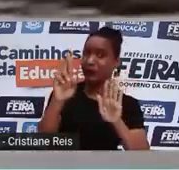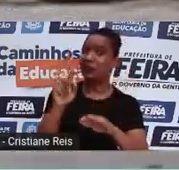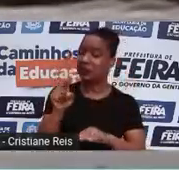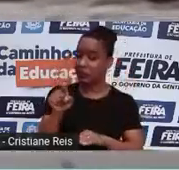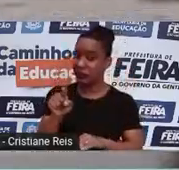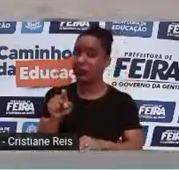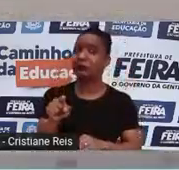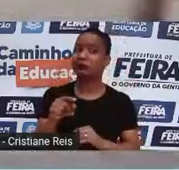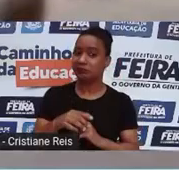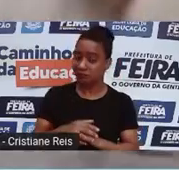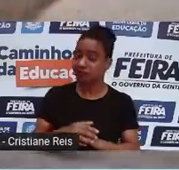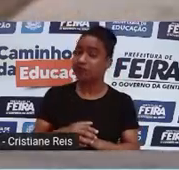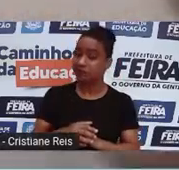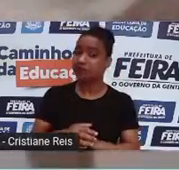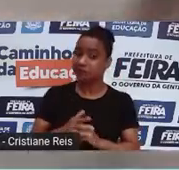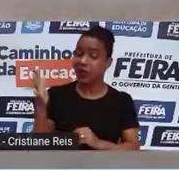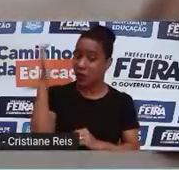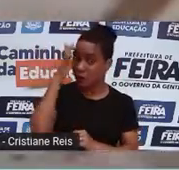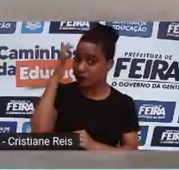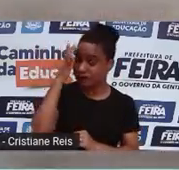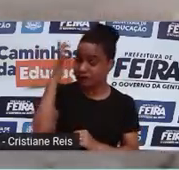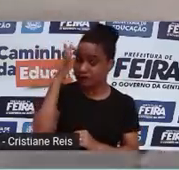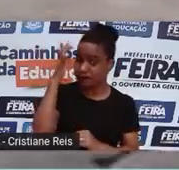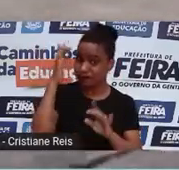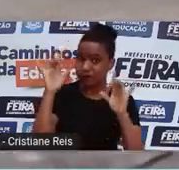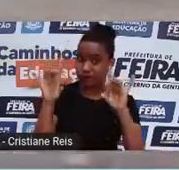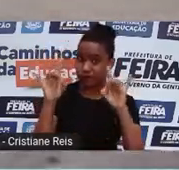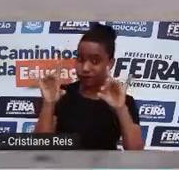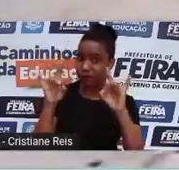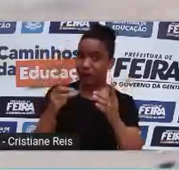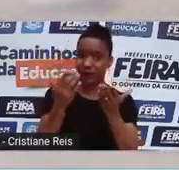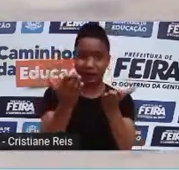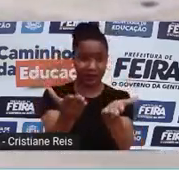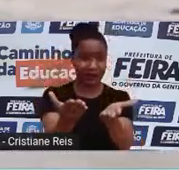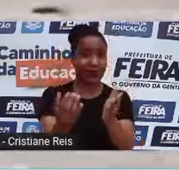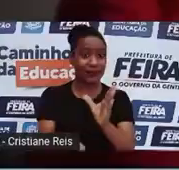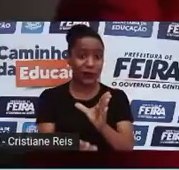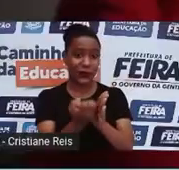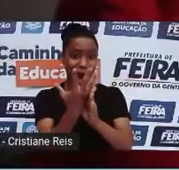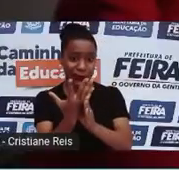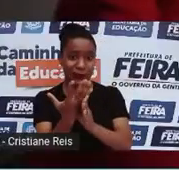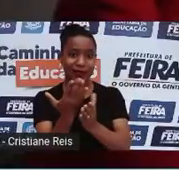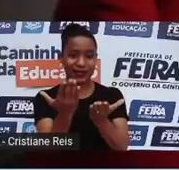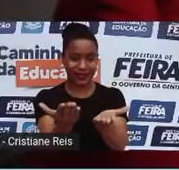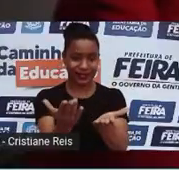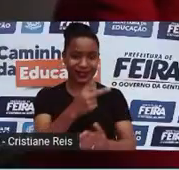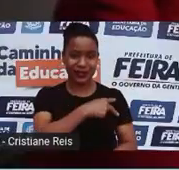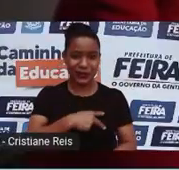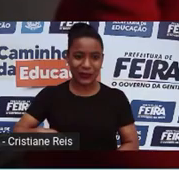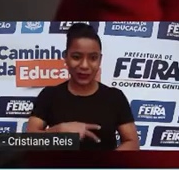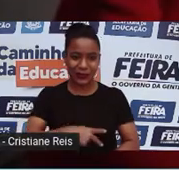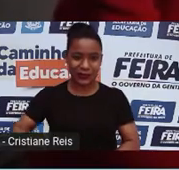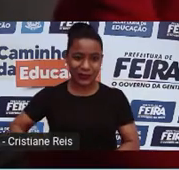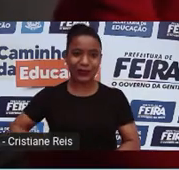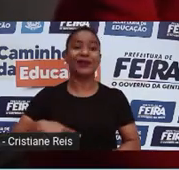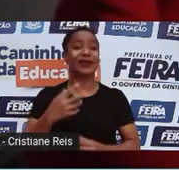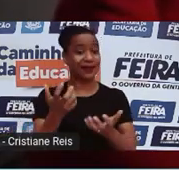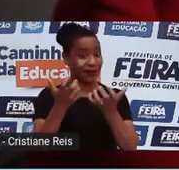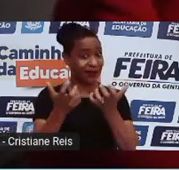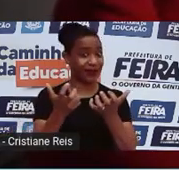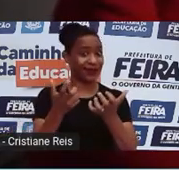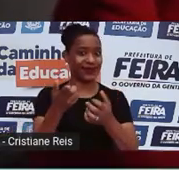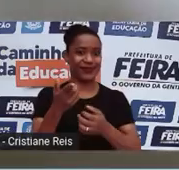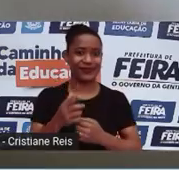Ele sonha reviver o tigre da Tasmânia, caçado até a extinção. A tecnologia está